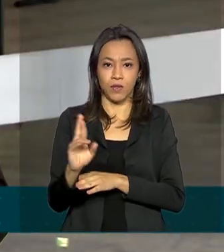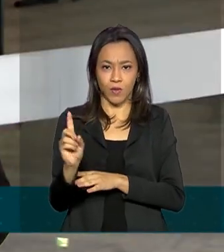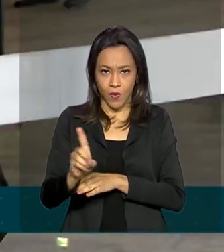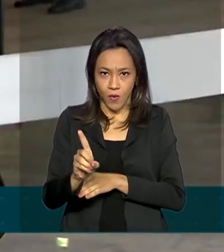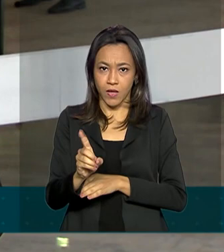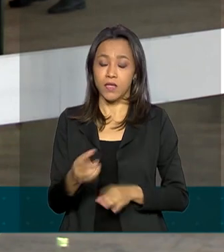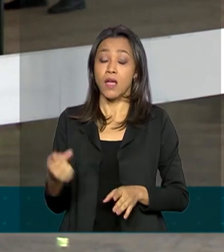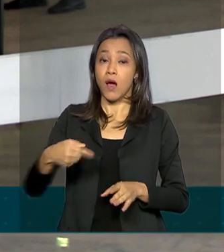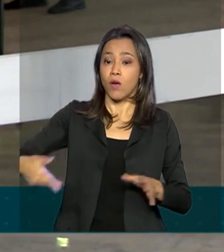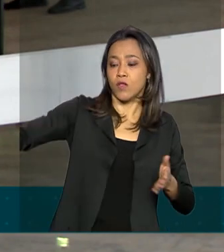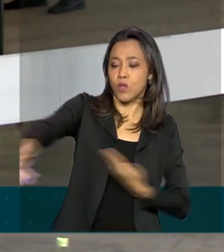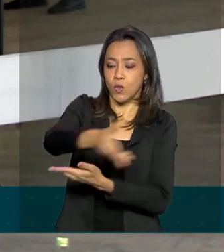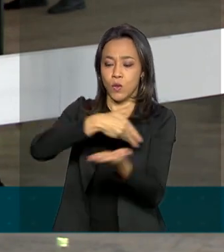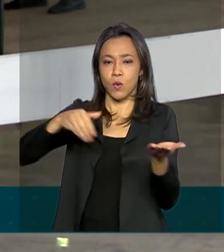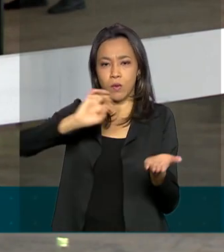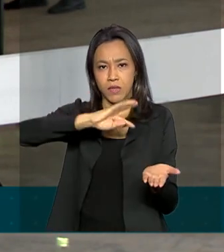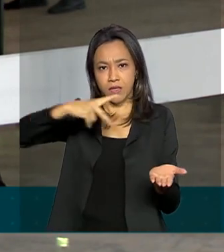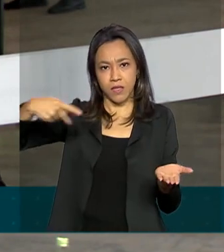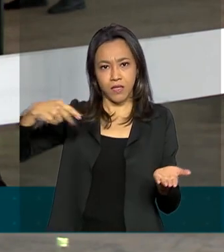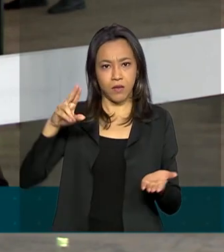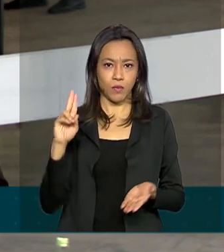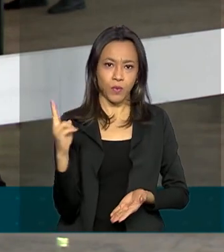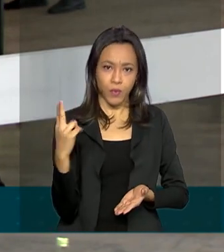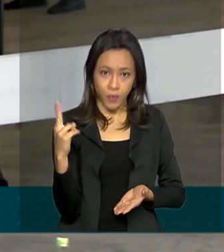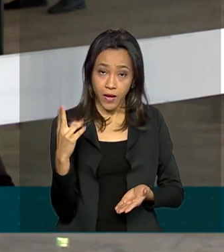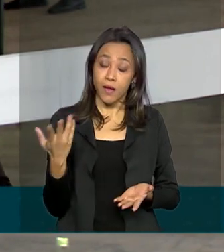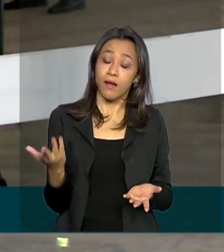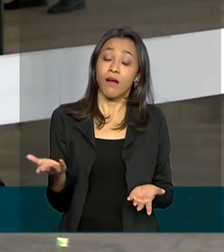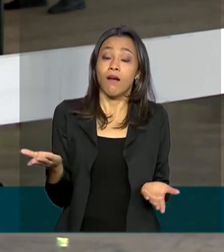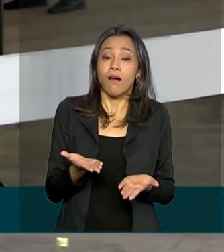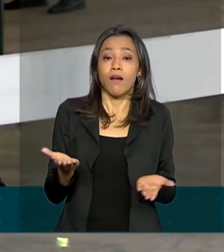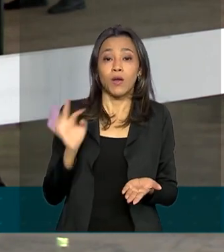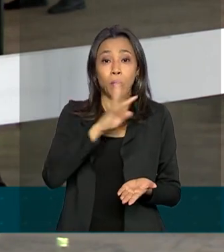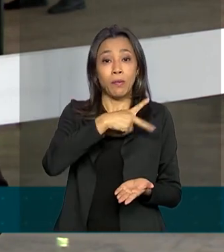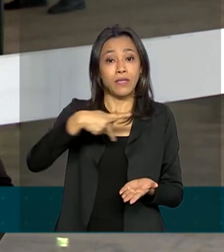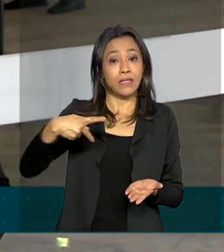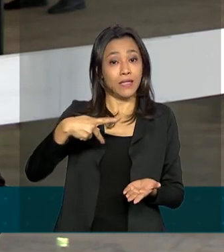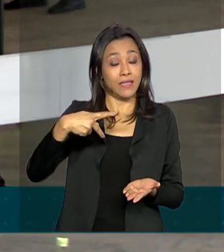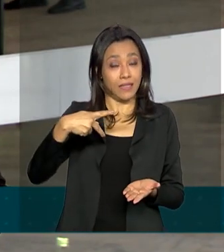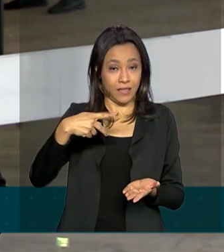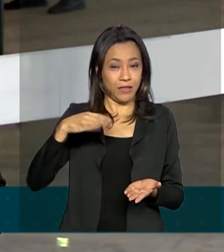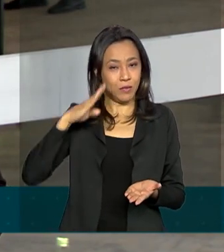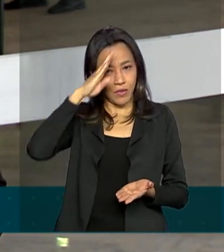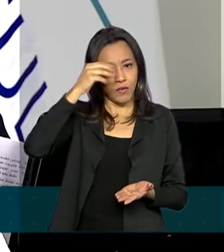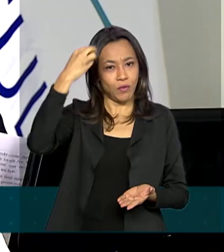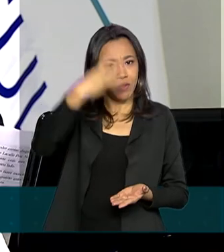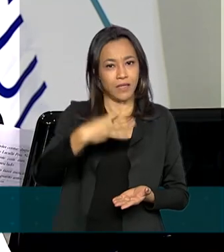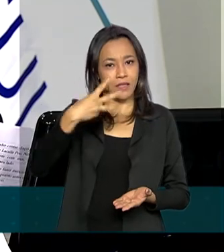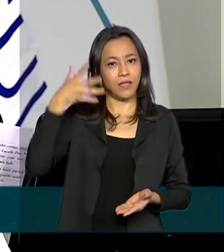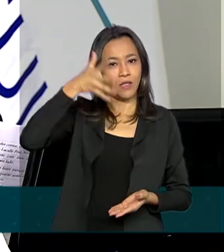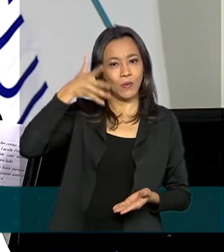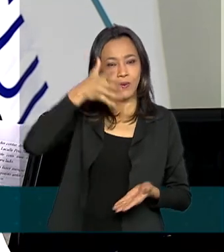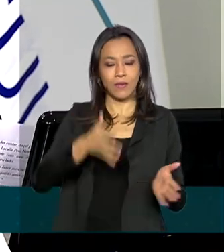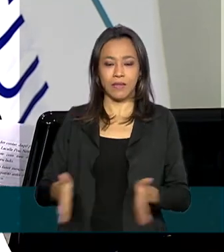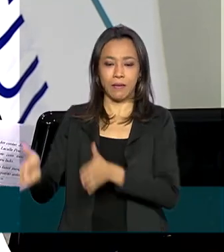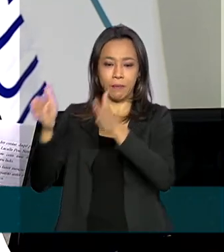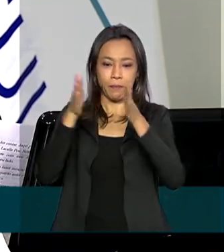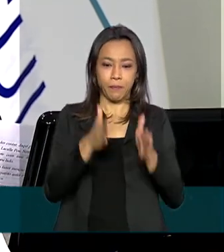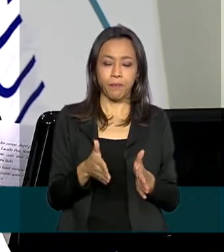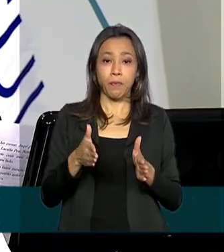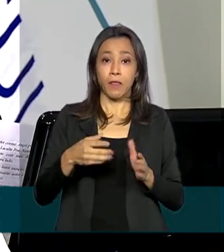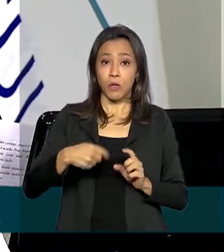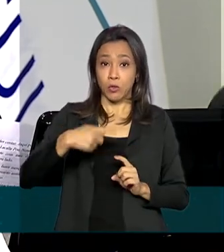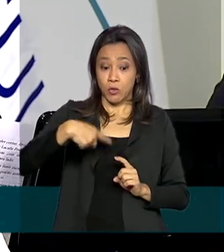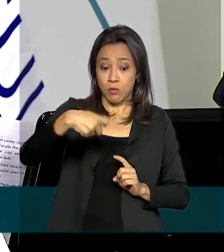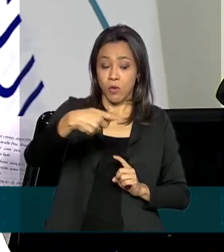Essa presidência foi repassada para o Uruguai. E o presidente Jair Bolsonaro foi o terceiro a discursar. Vamos ver. Os próximos meses serão de